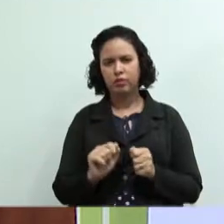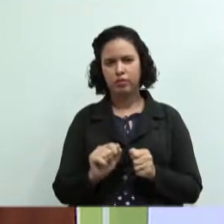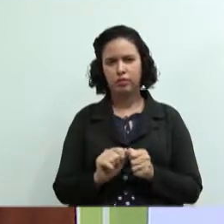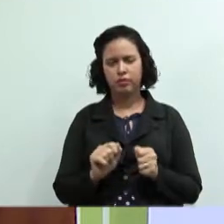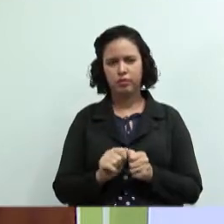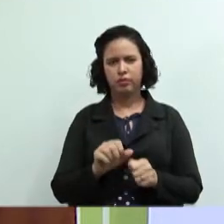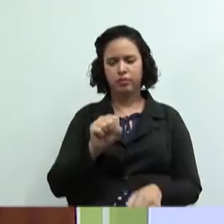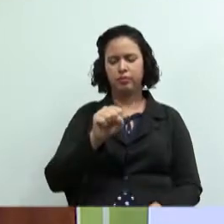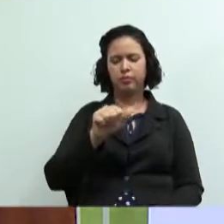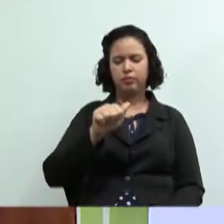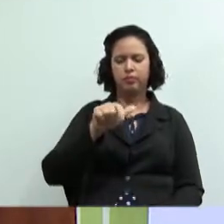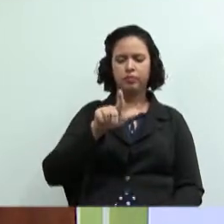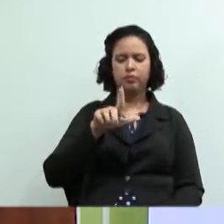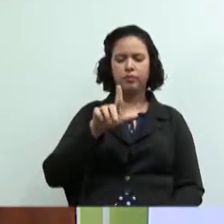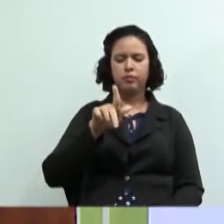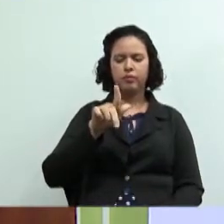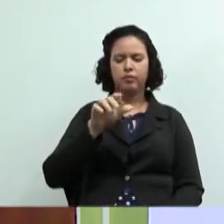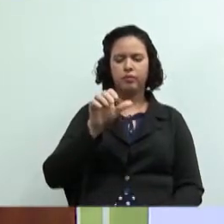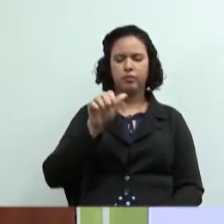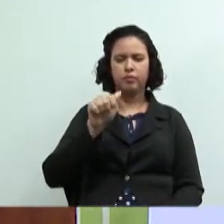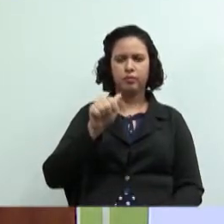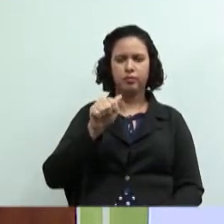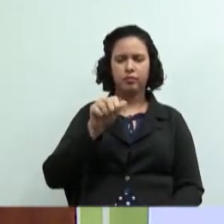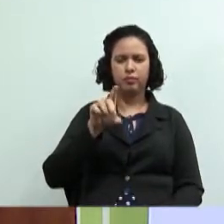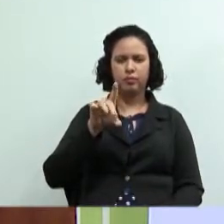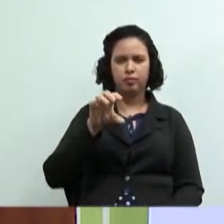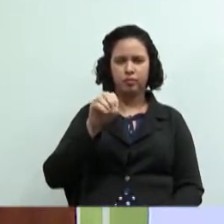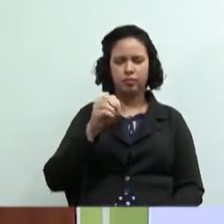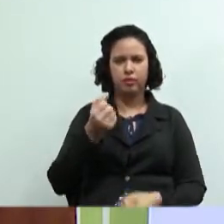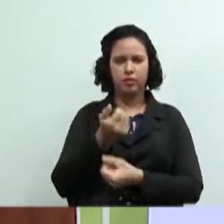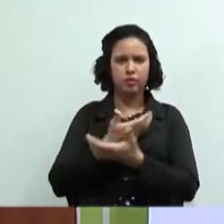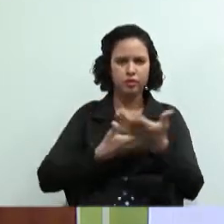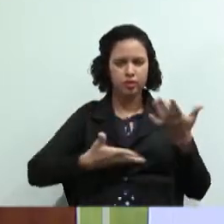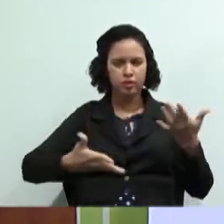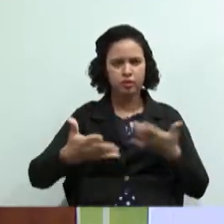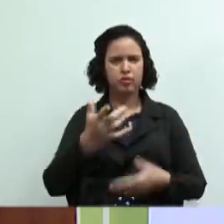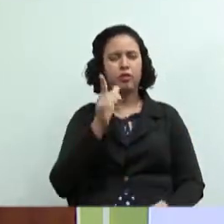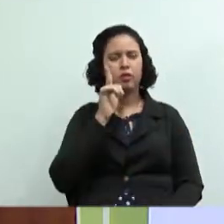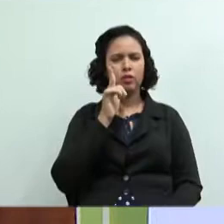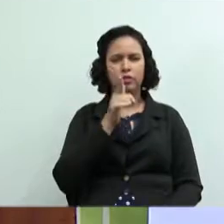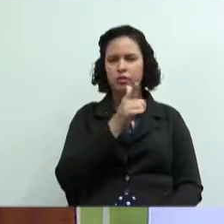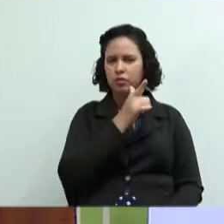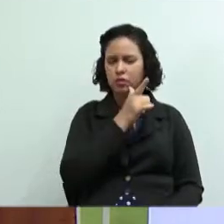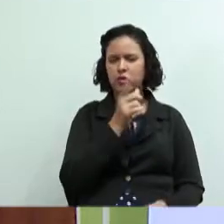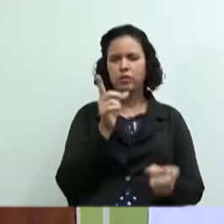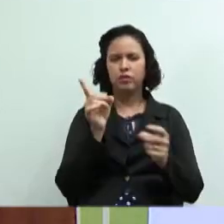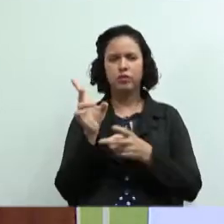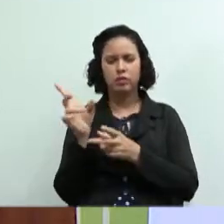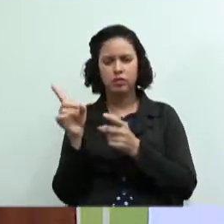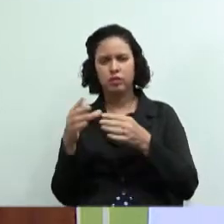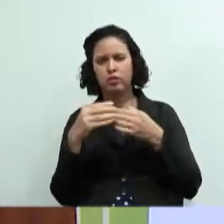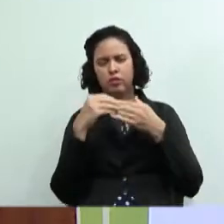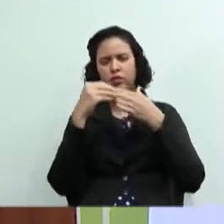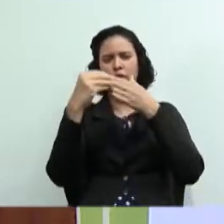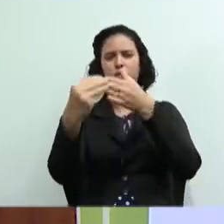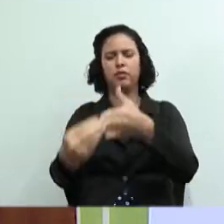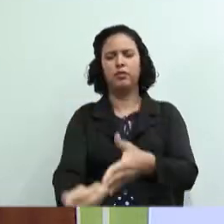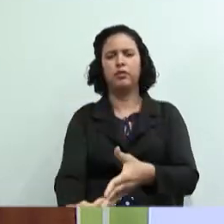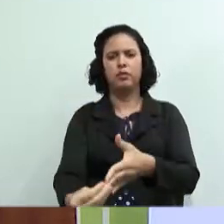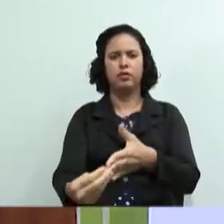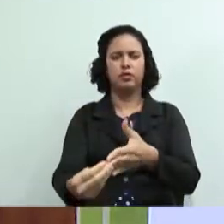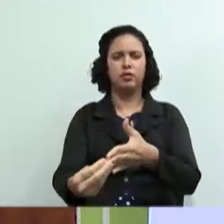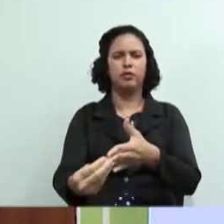e fritou e aí ela distribui entre lanchonetes e entre vendedores que vão entregar nas cantinas das escolas